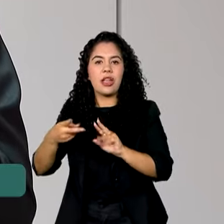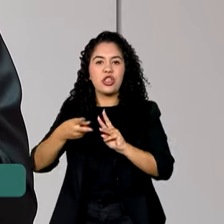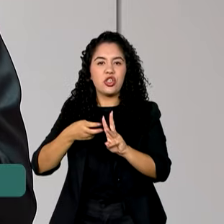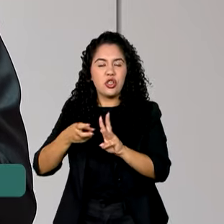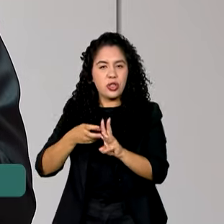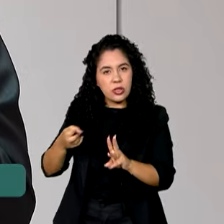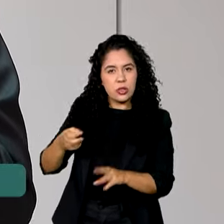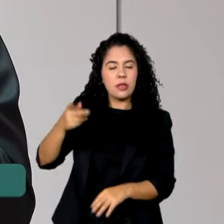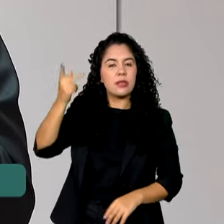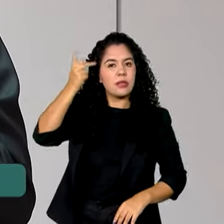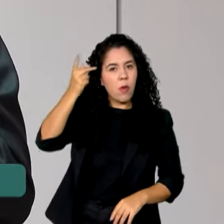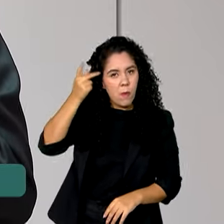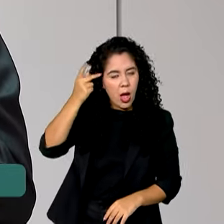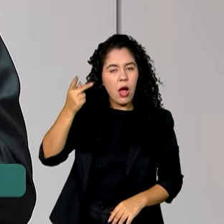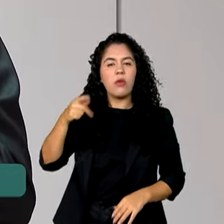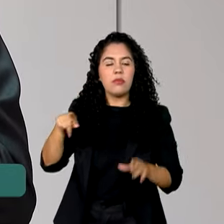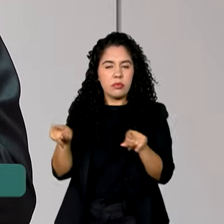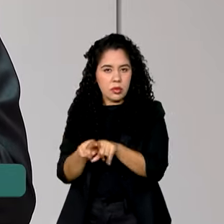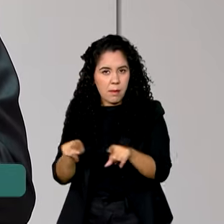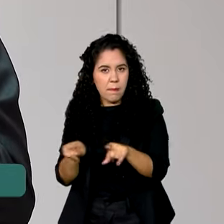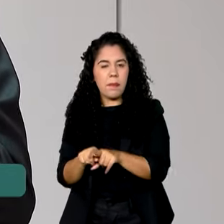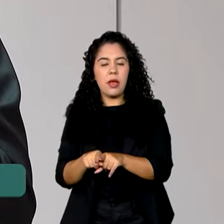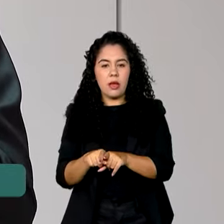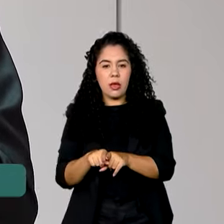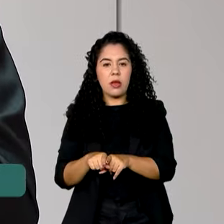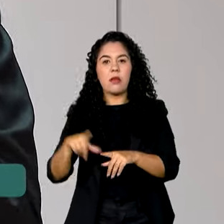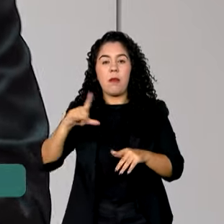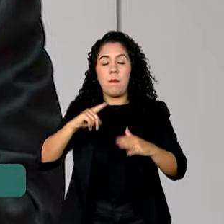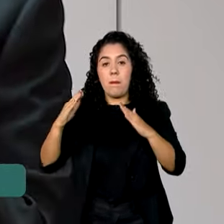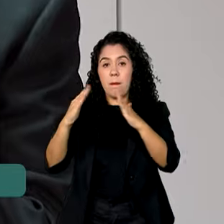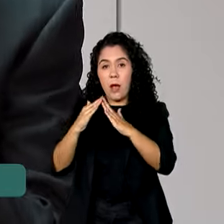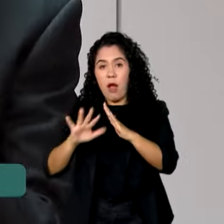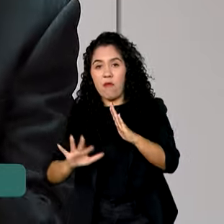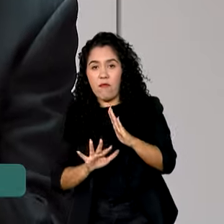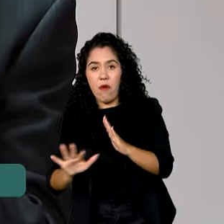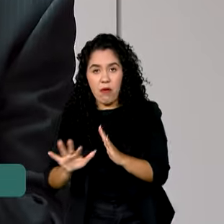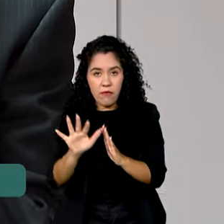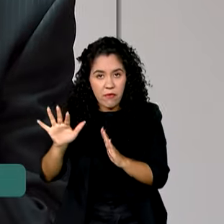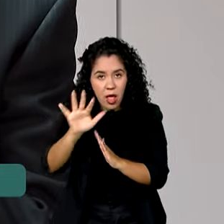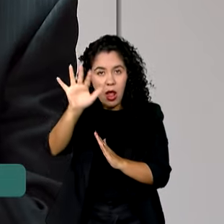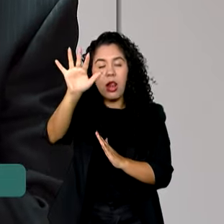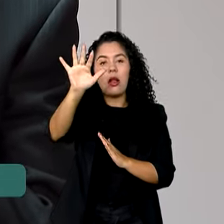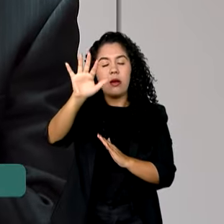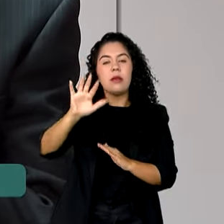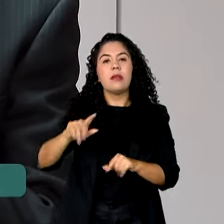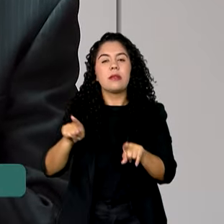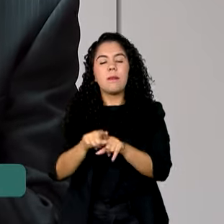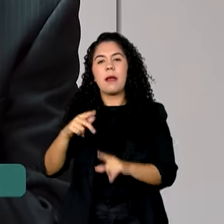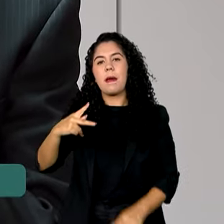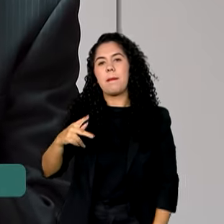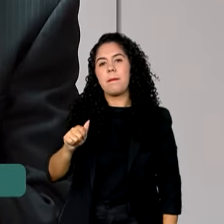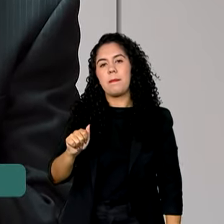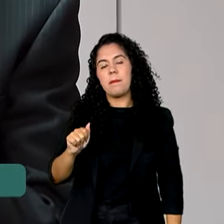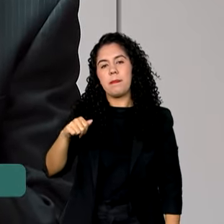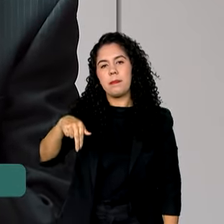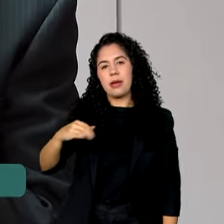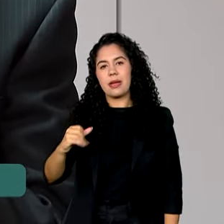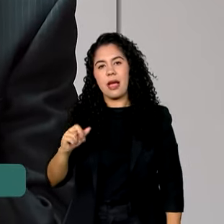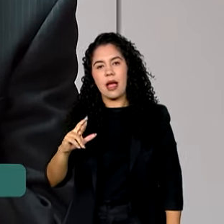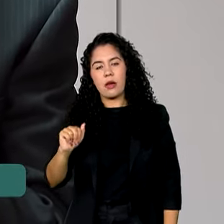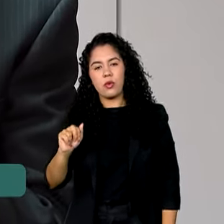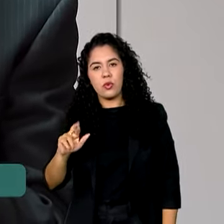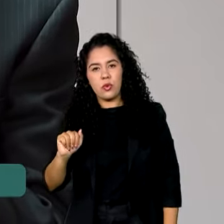não aldeadas, são moradoras de favela, principalmente em Pancararu, e